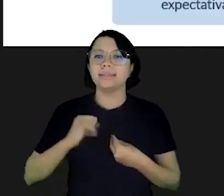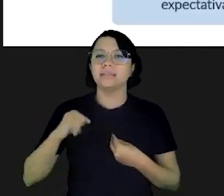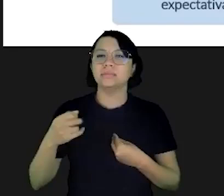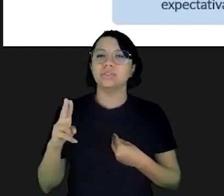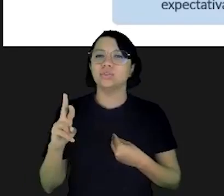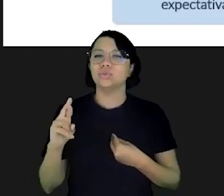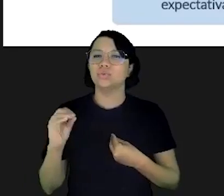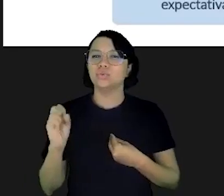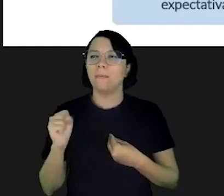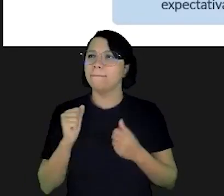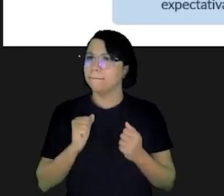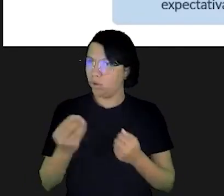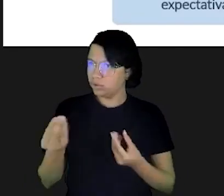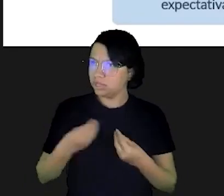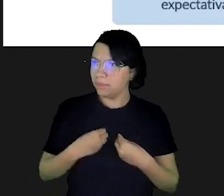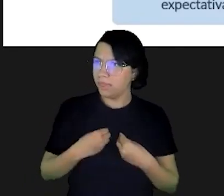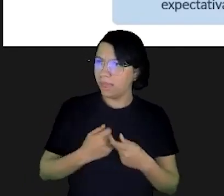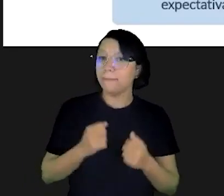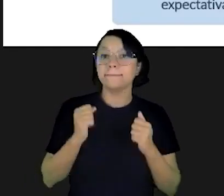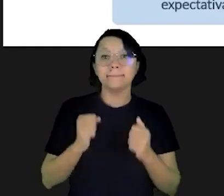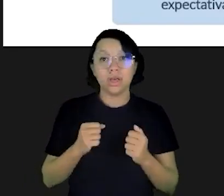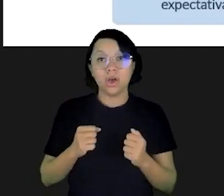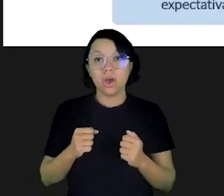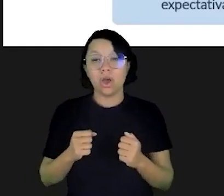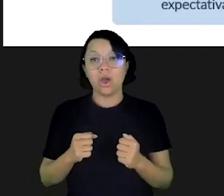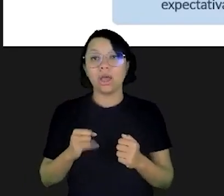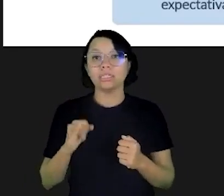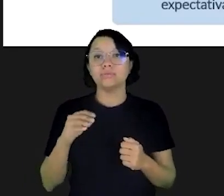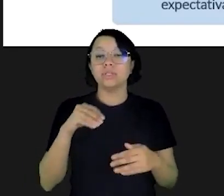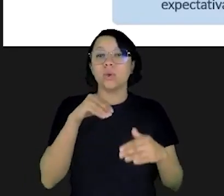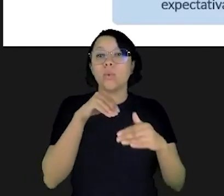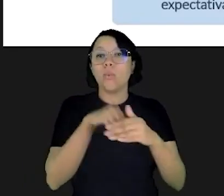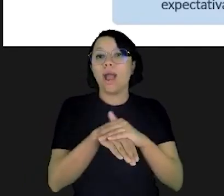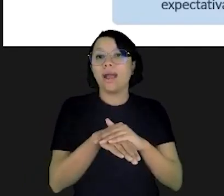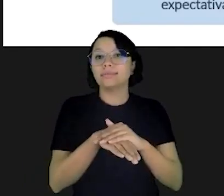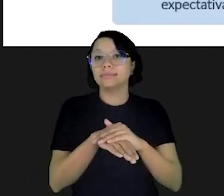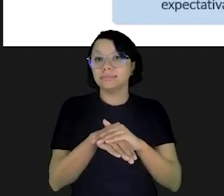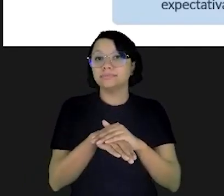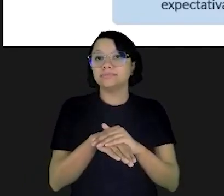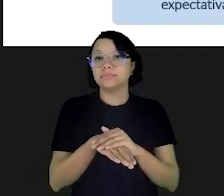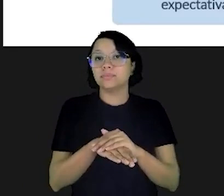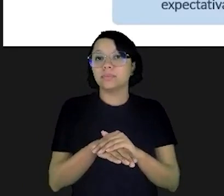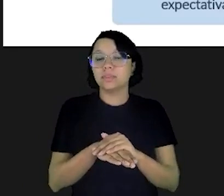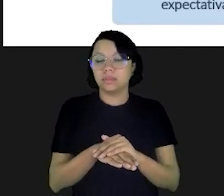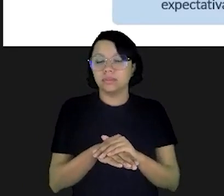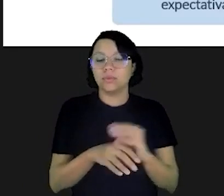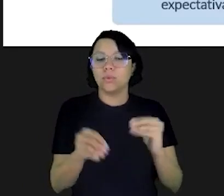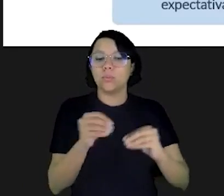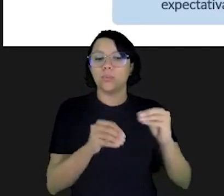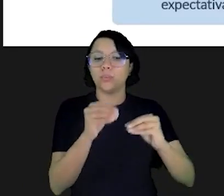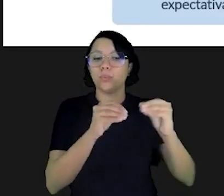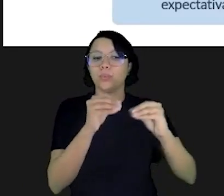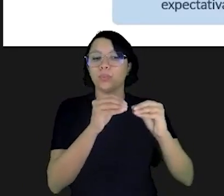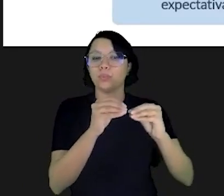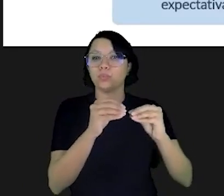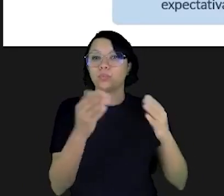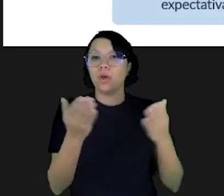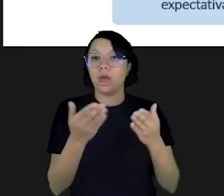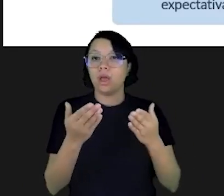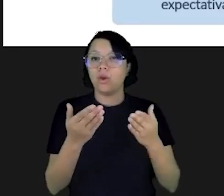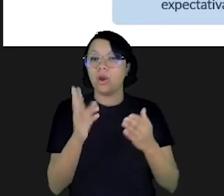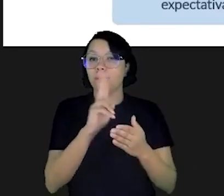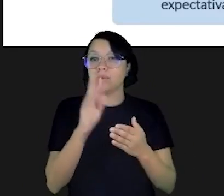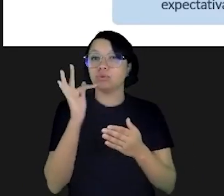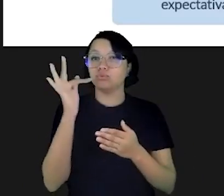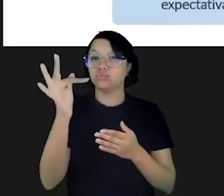pagar ou receber juros e eu posso mesmo receber juros pode gente pode se você poupa acumulando seus